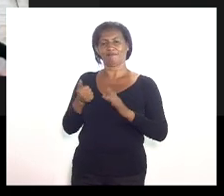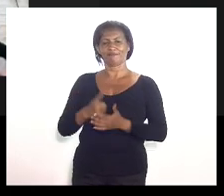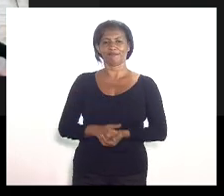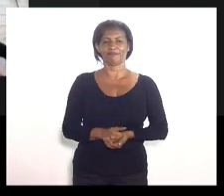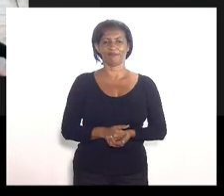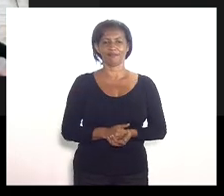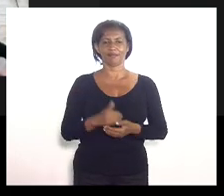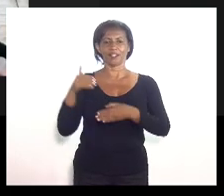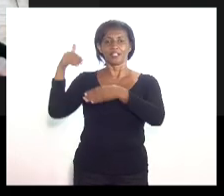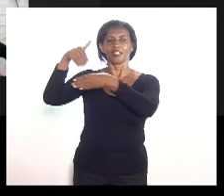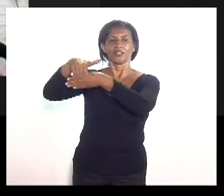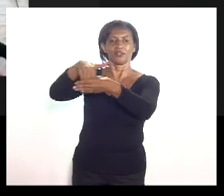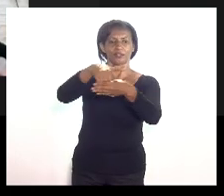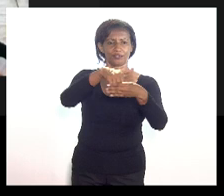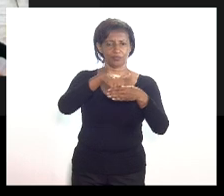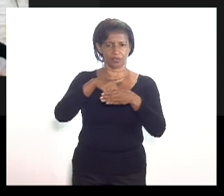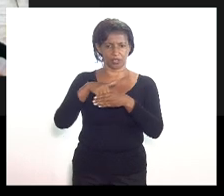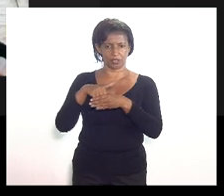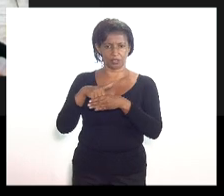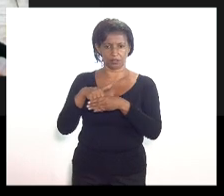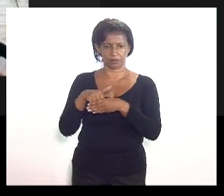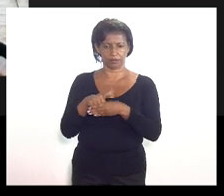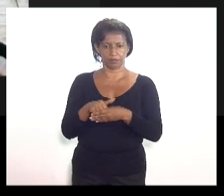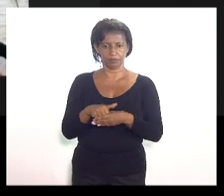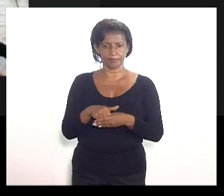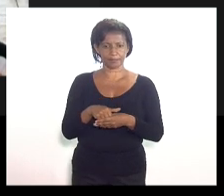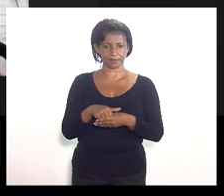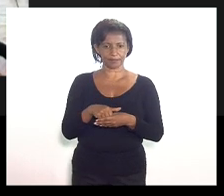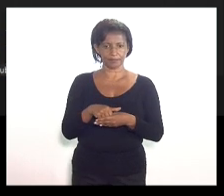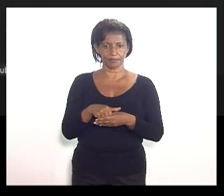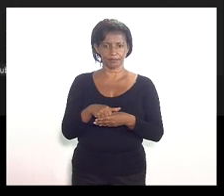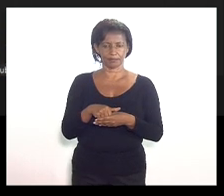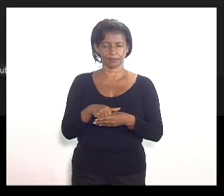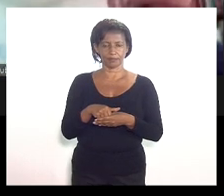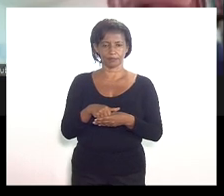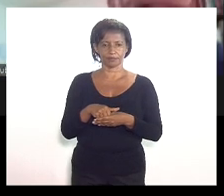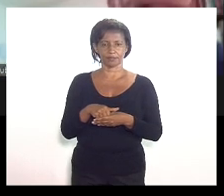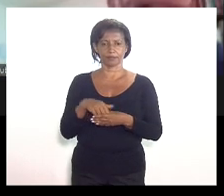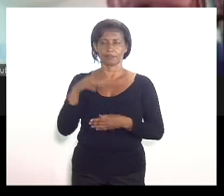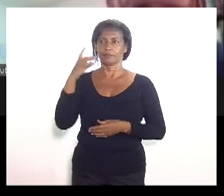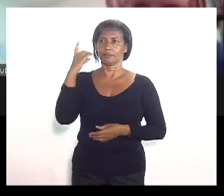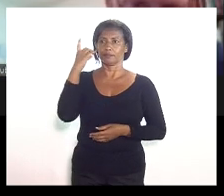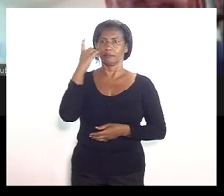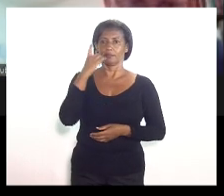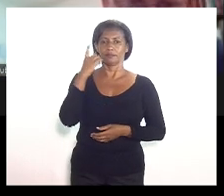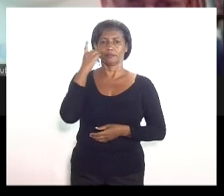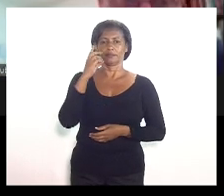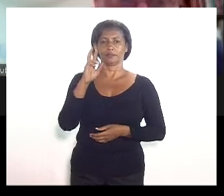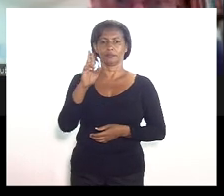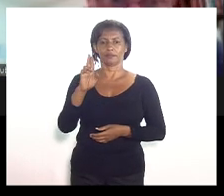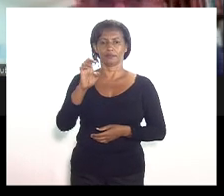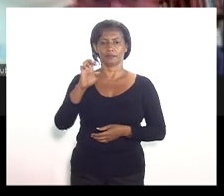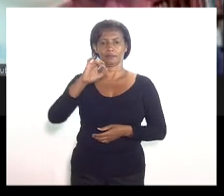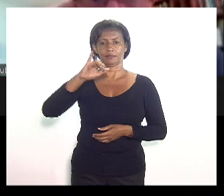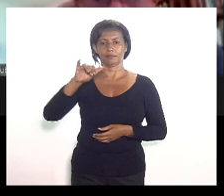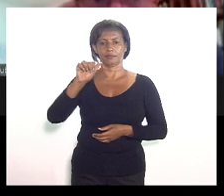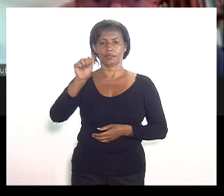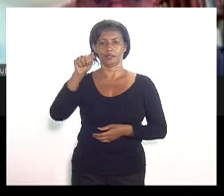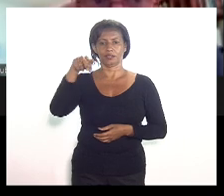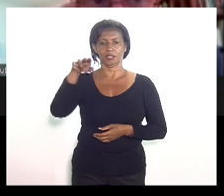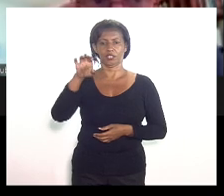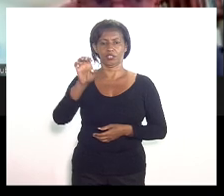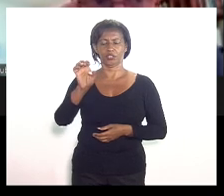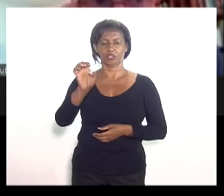Em votação, o substitutivo da... Pois não. Trazendo os trabalhos à ordem, deputado Enfermeira